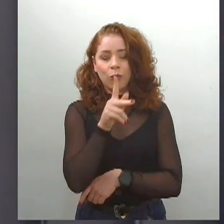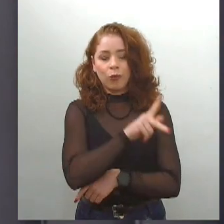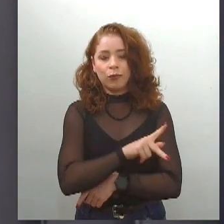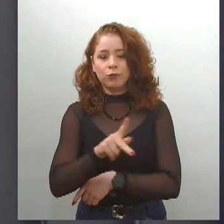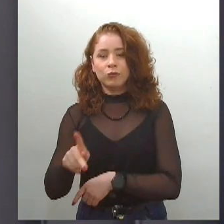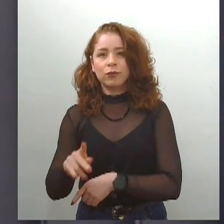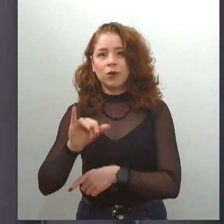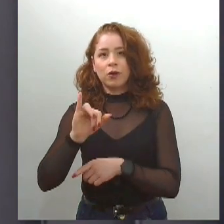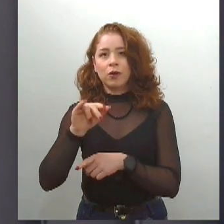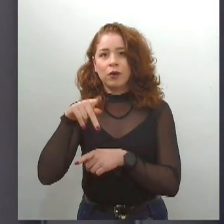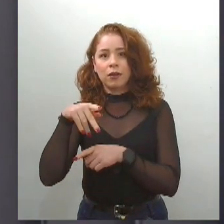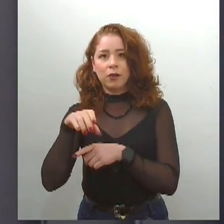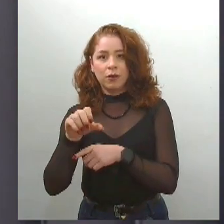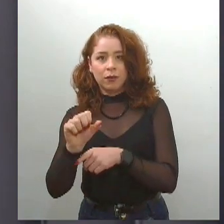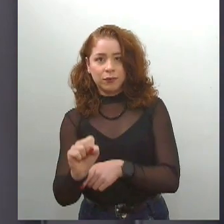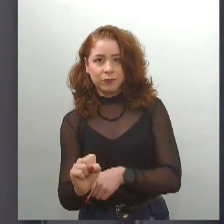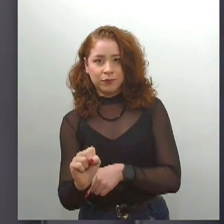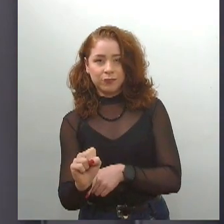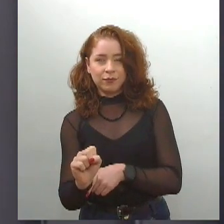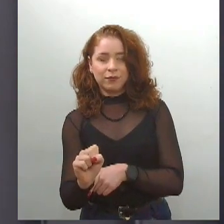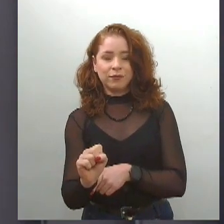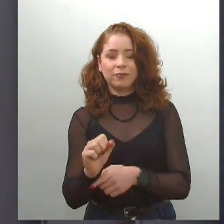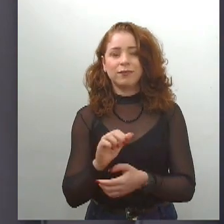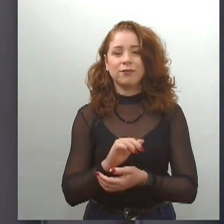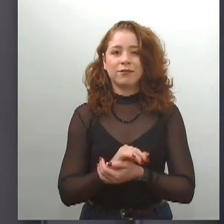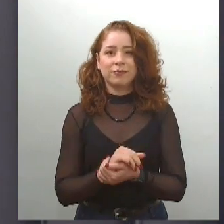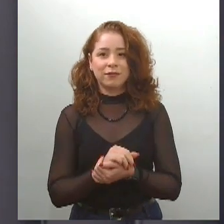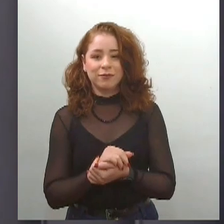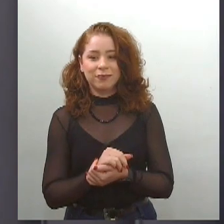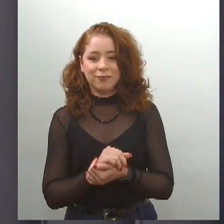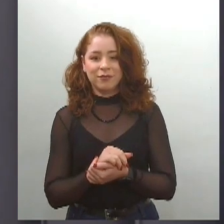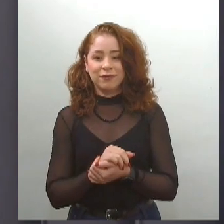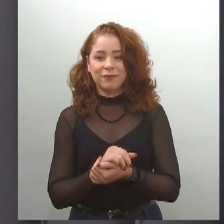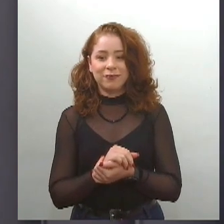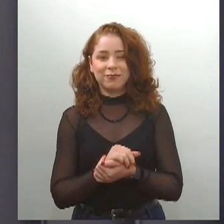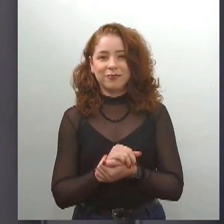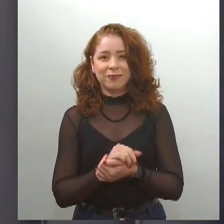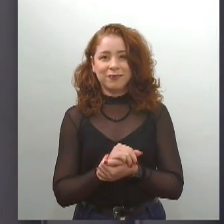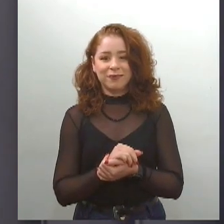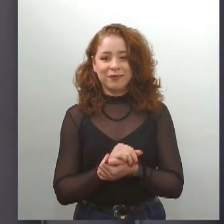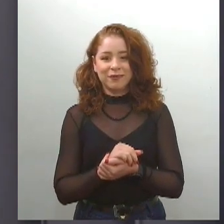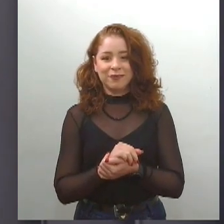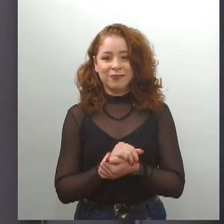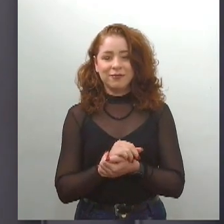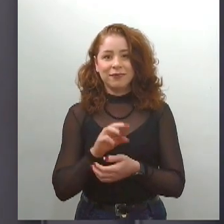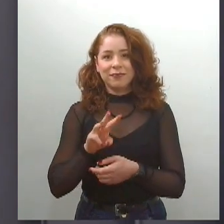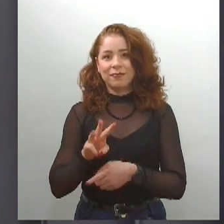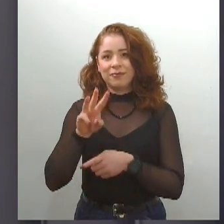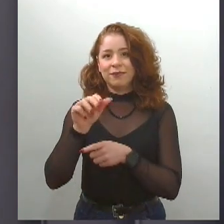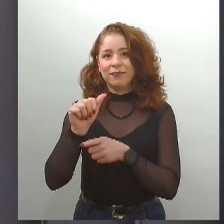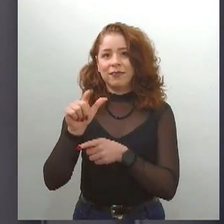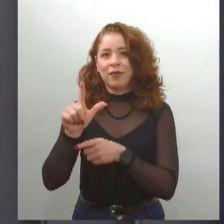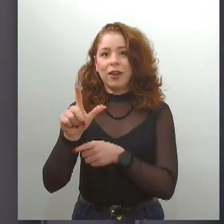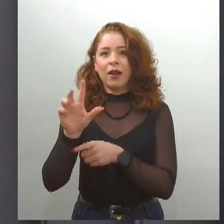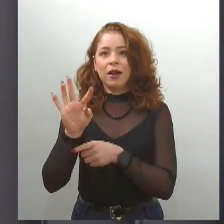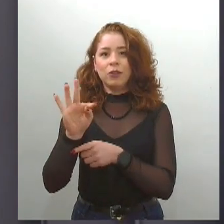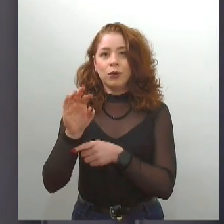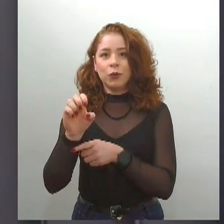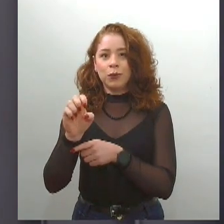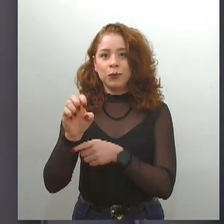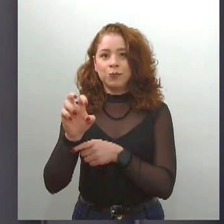e de Assistência à Saúde de Servidores do Estado, de Sergipe, é o IPSAúde, Walter Pinheiro. As referidas posses